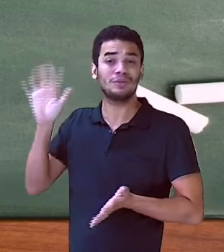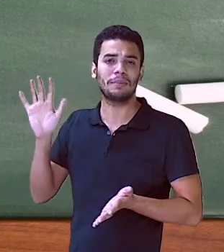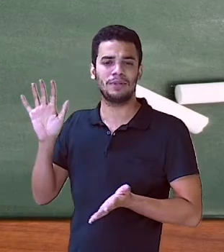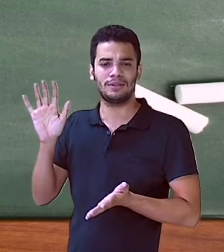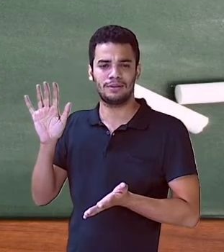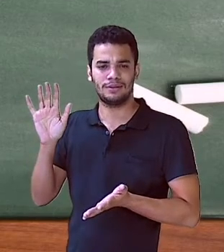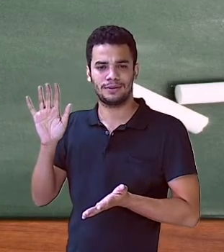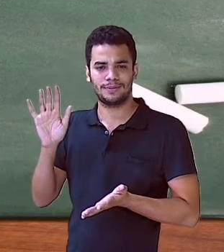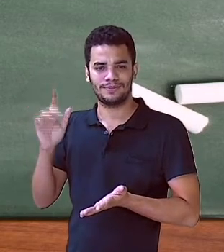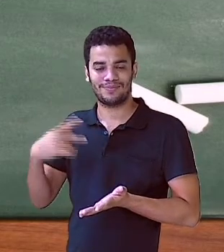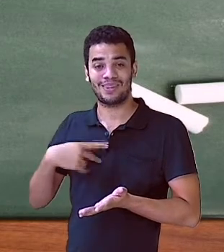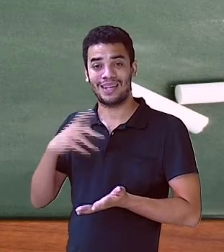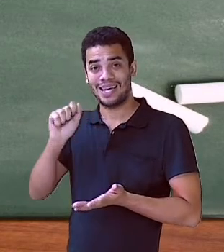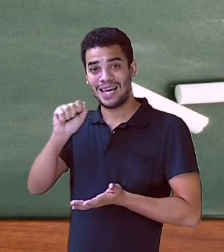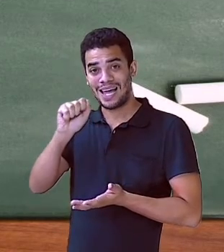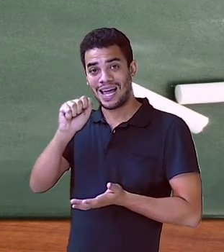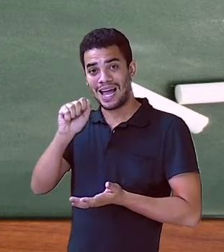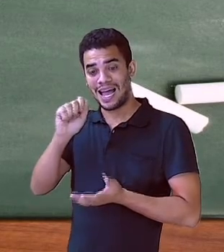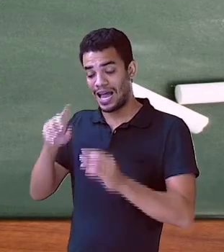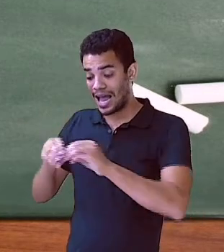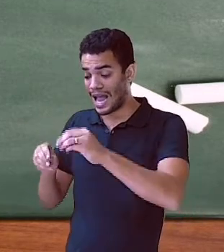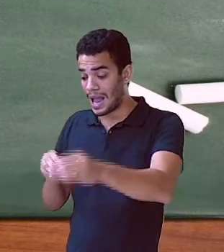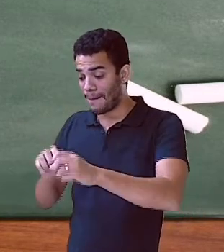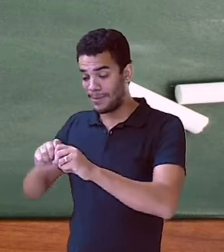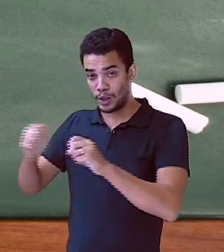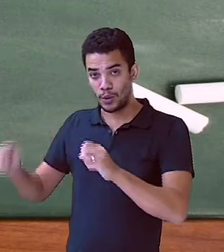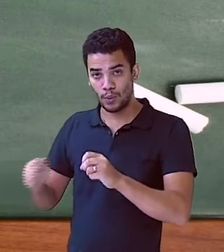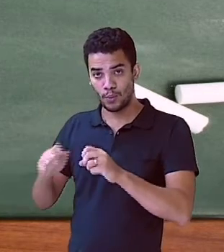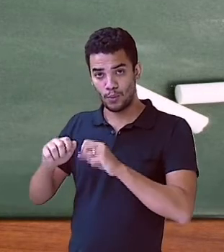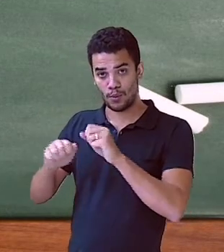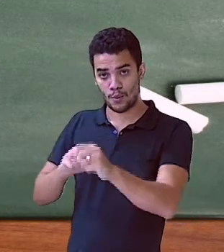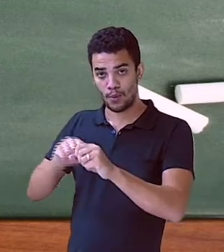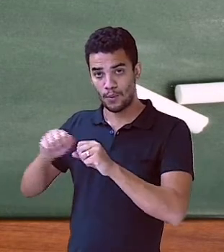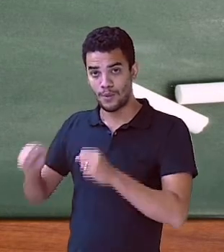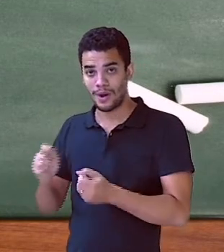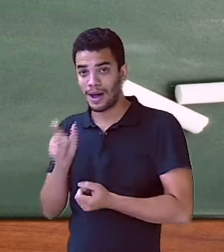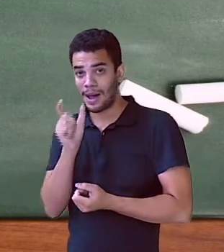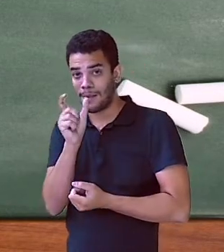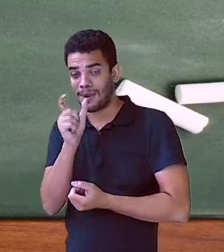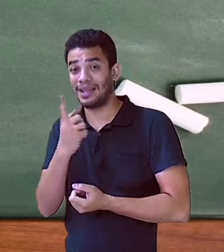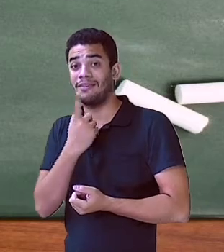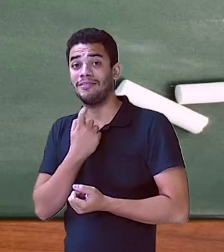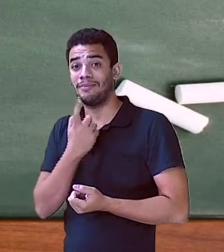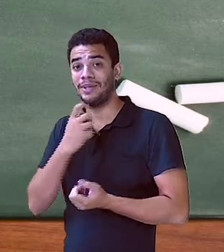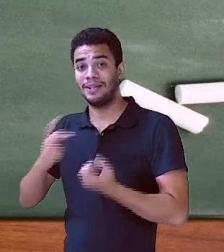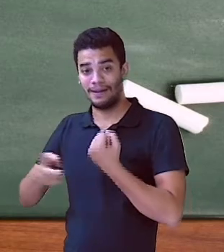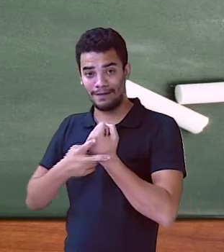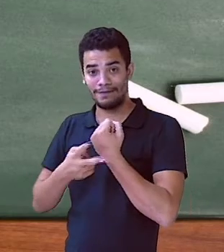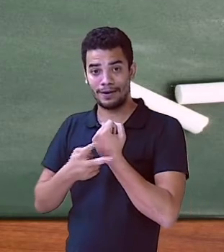complemento do verbo. Portanto, inesperado é predicativo do objeto.